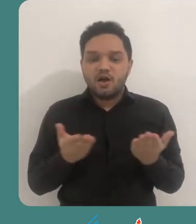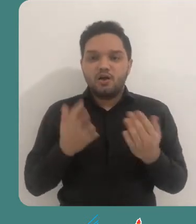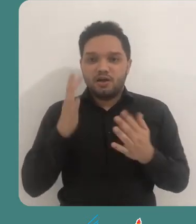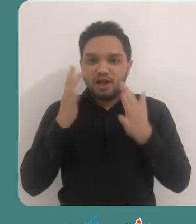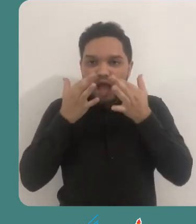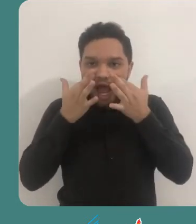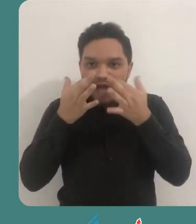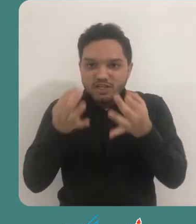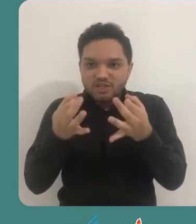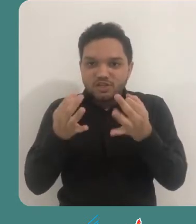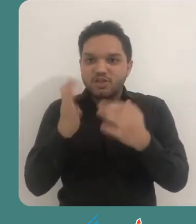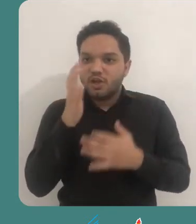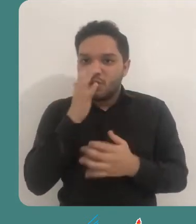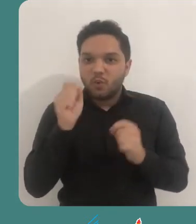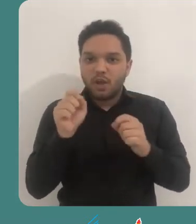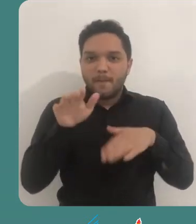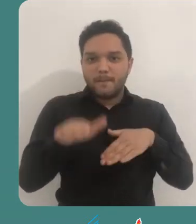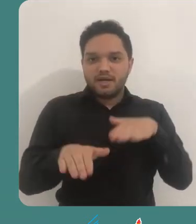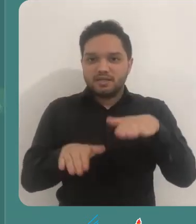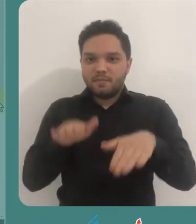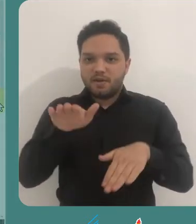Acompanhe agora o passo a passo.